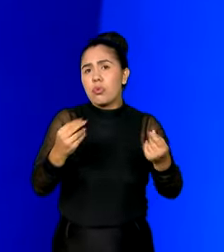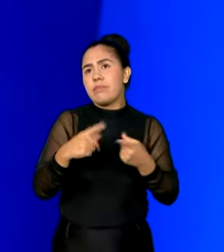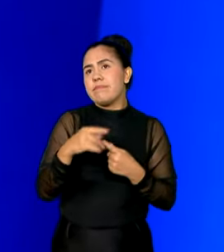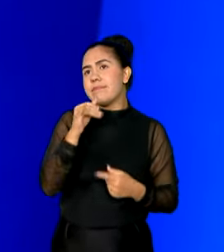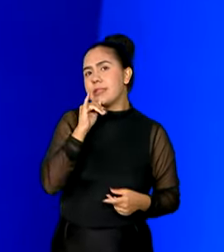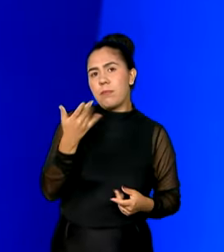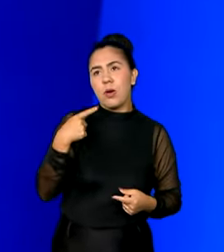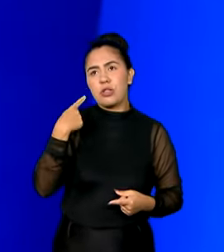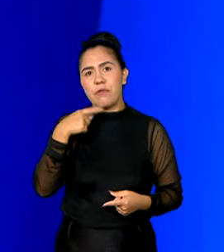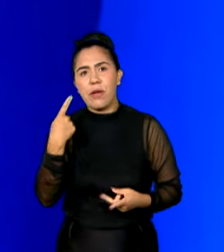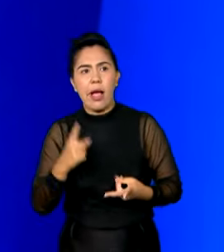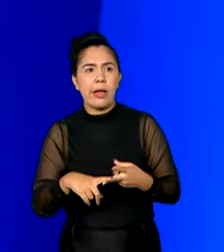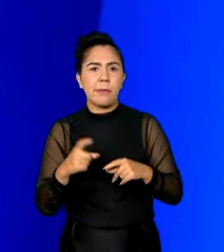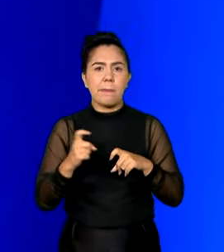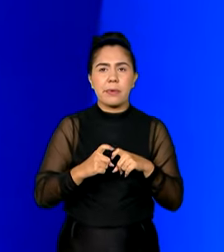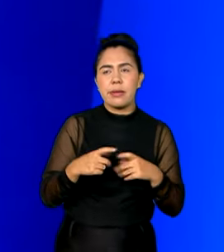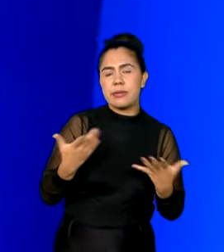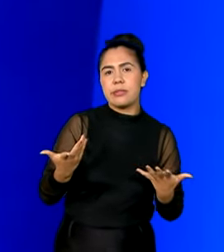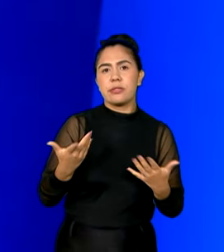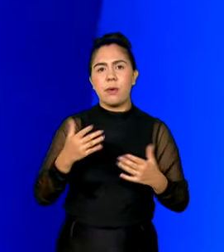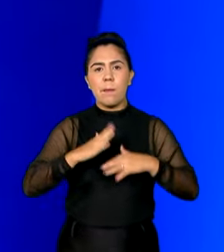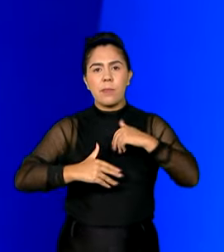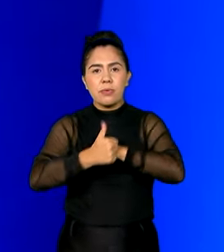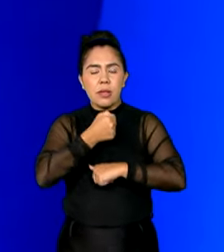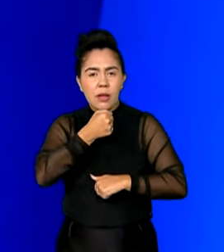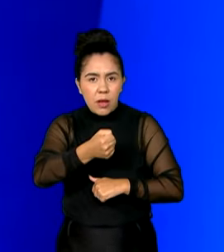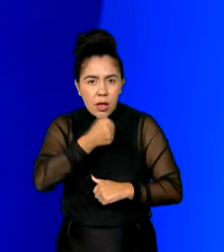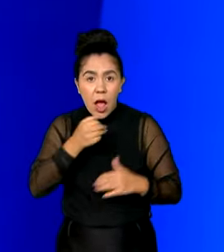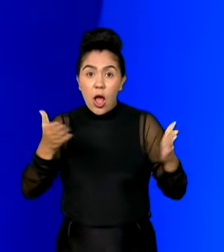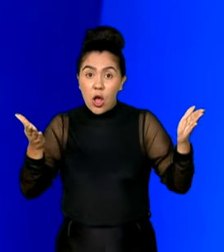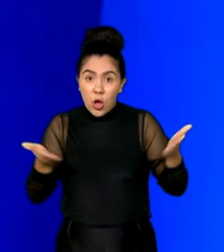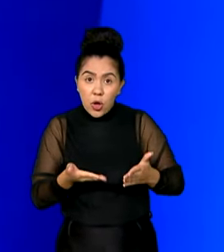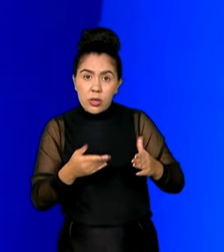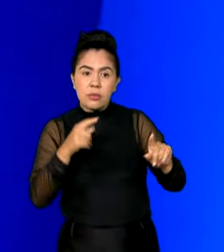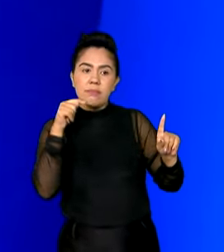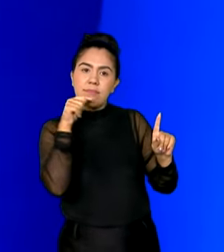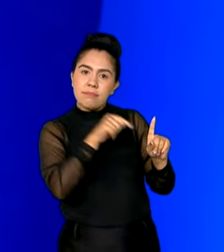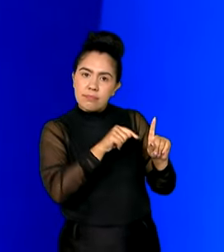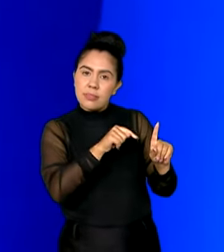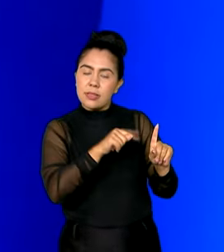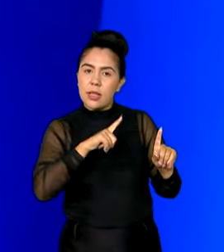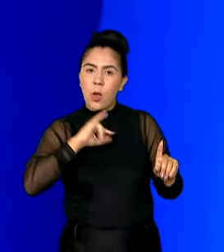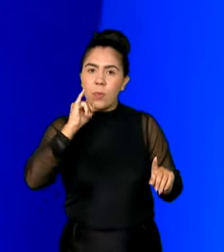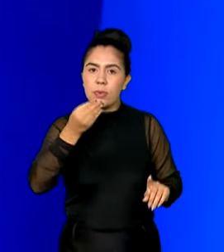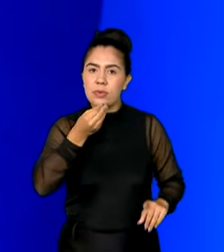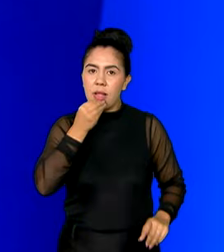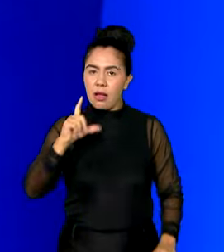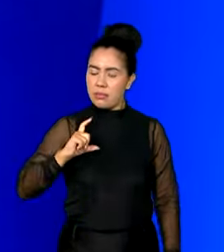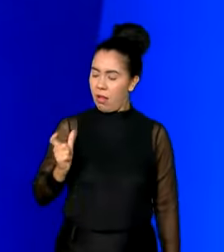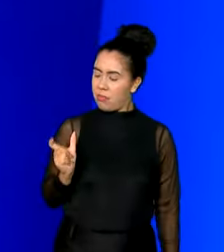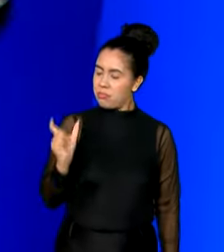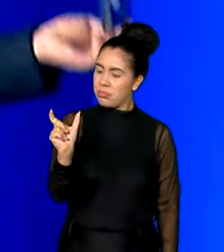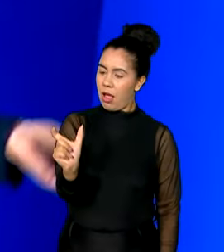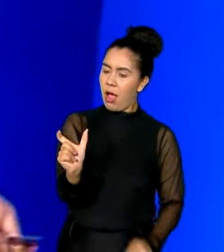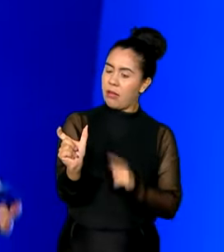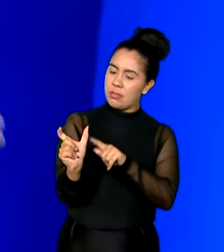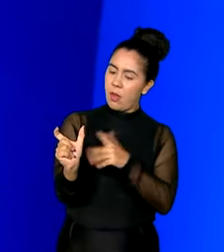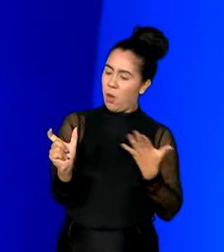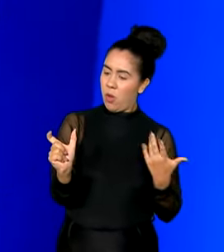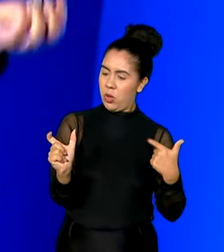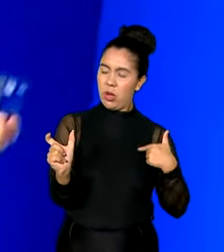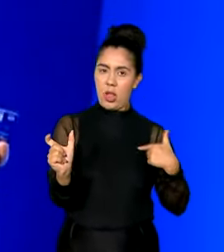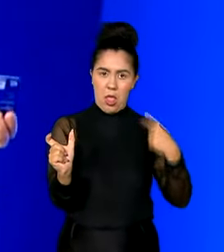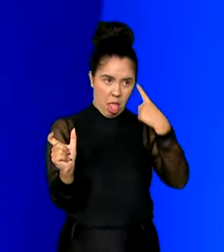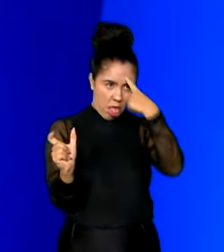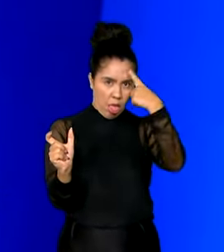como todo jornalista, enfim, hoje a pessoa vai ter essa chance de mostrar o seu cartão e falar, olha, eu estou aqui, eu sou reconhecido, eu não sou uma pessoa que, eu não estou